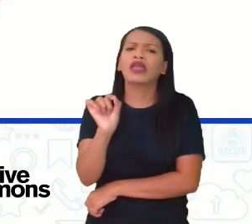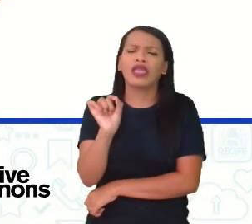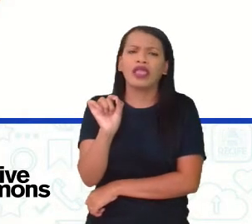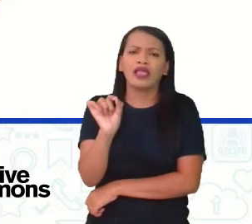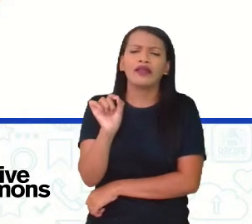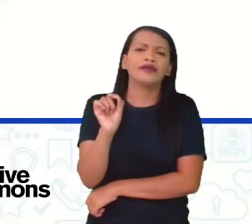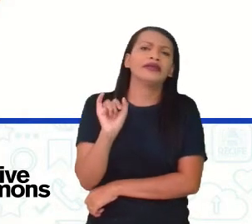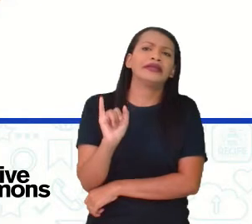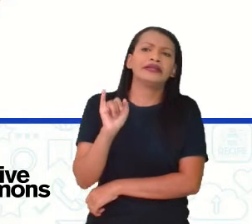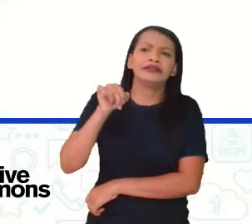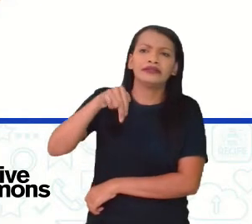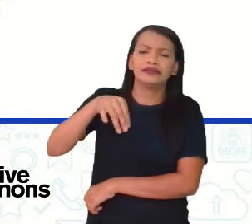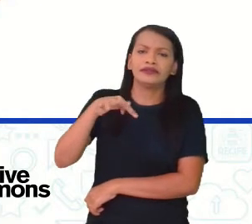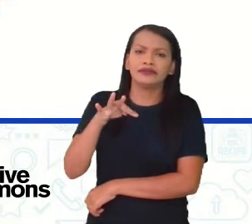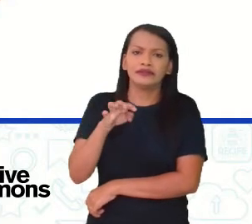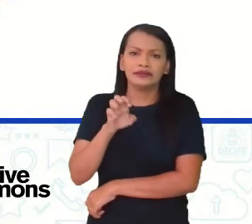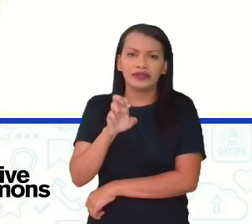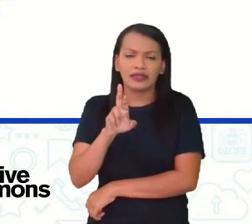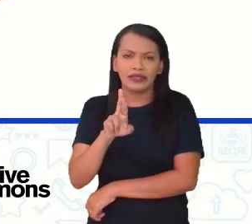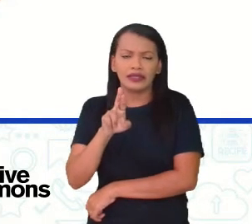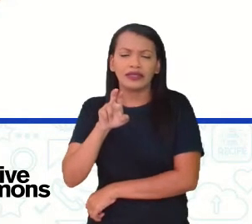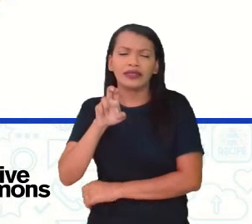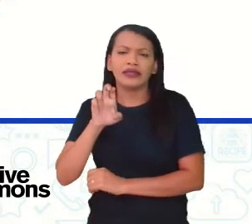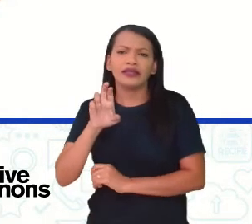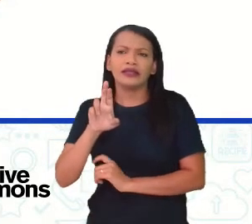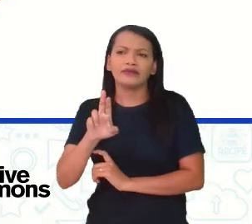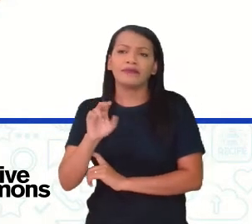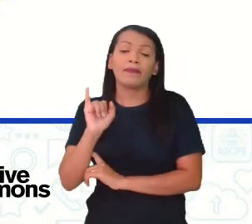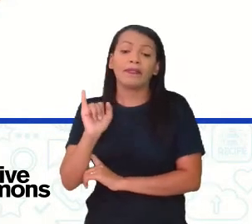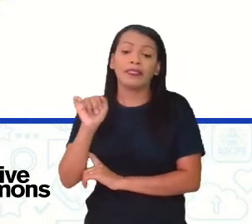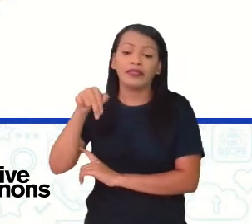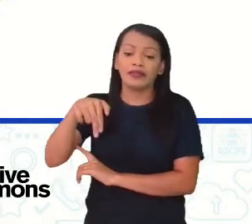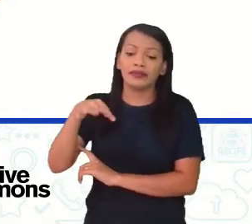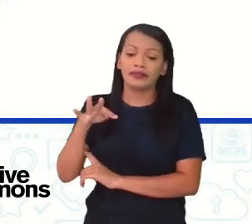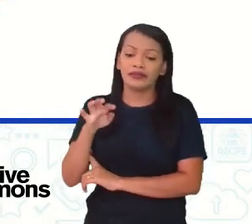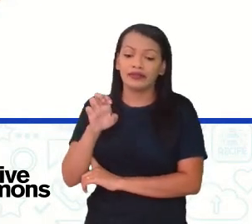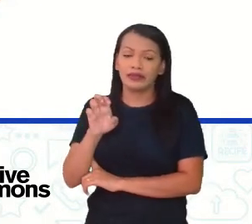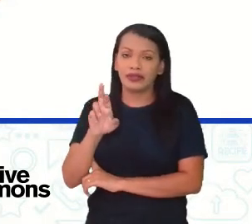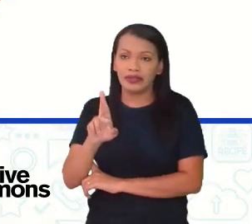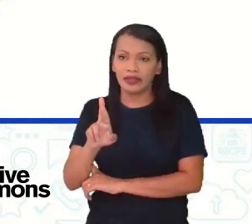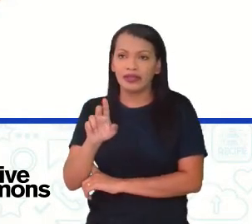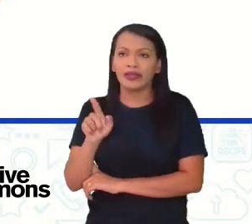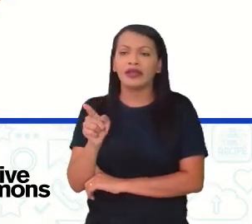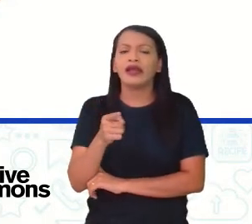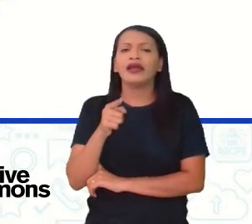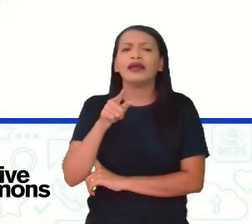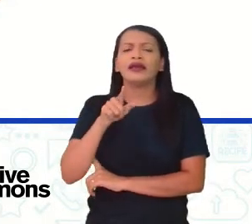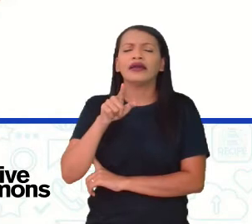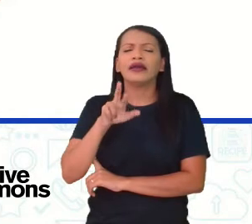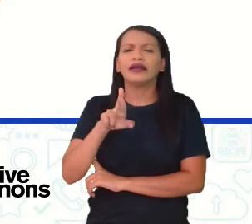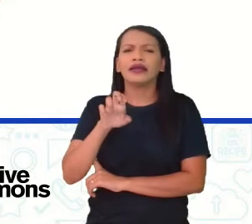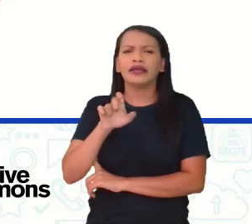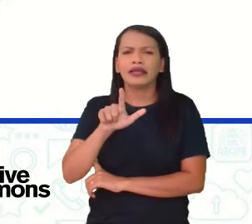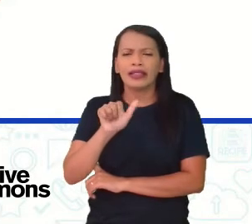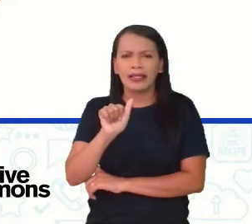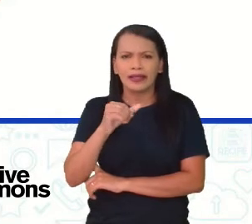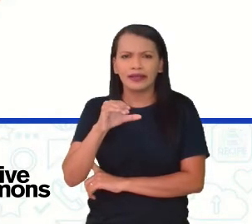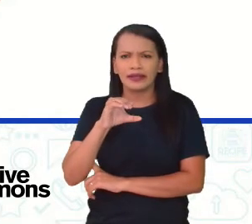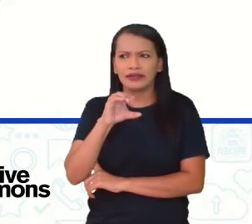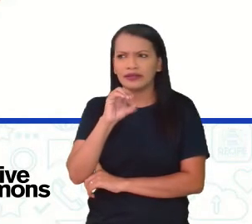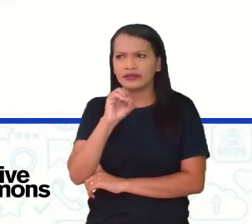Suas inter-relações. Então, lê comigo só para deixar gravado na sua mente.